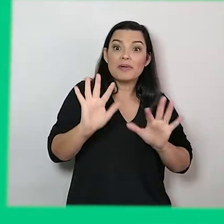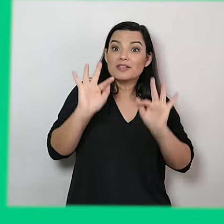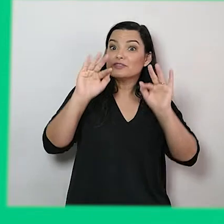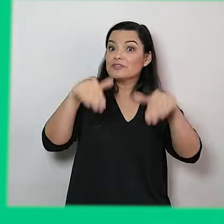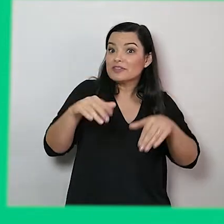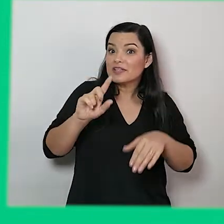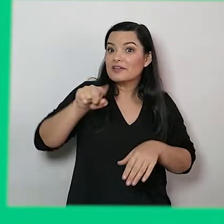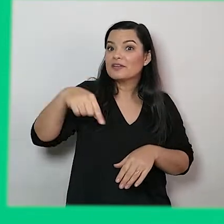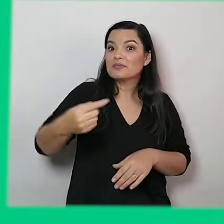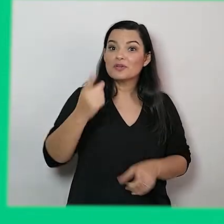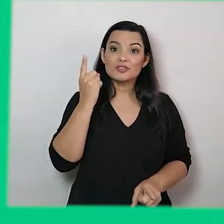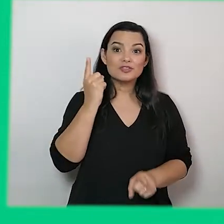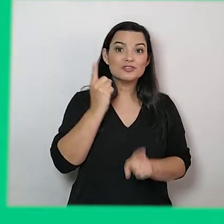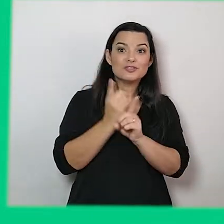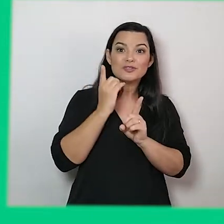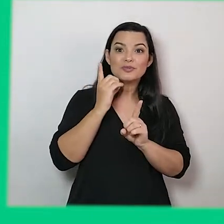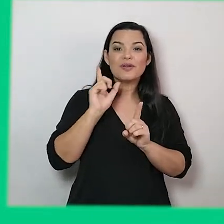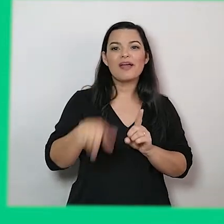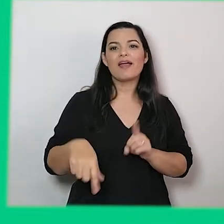lindo cisne.